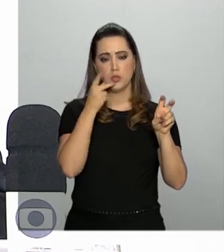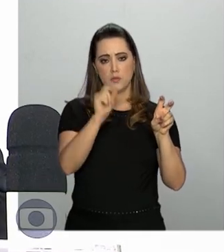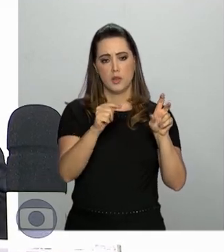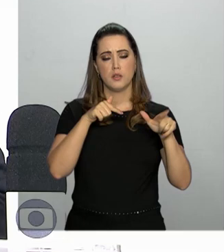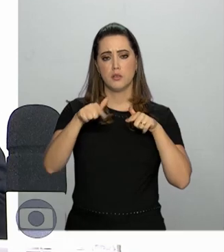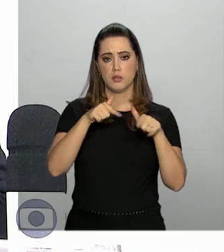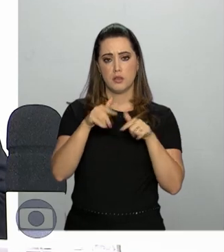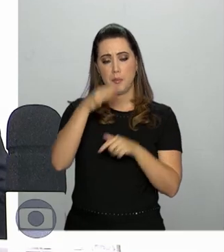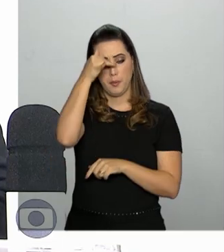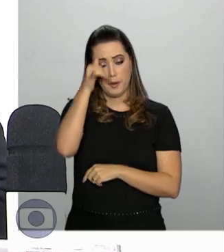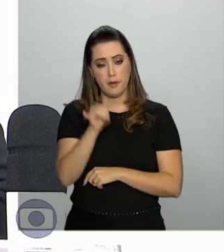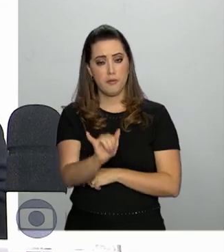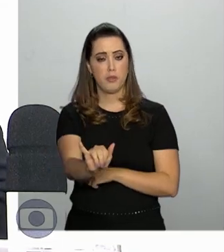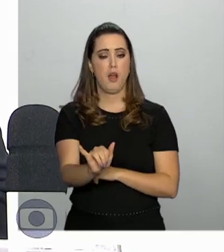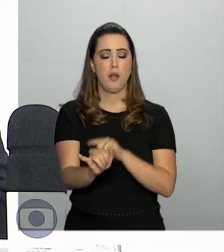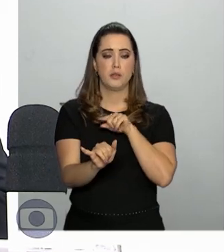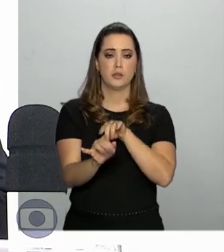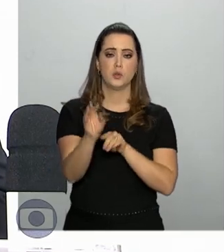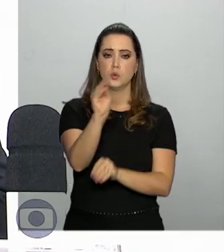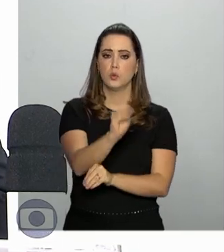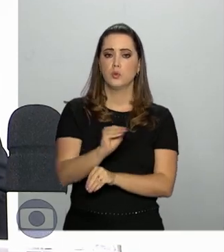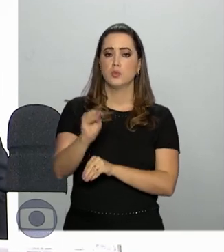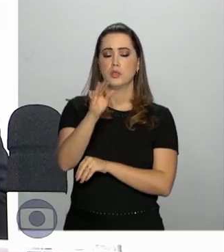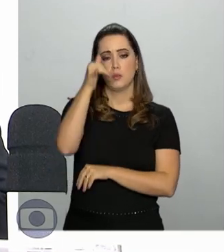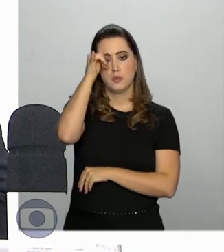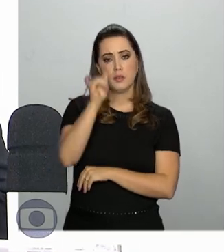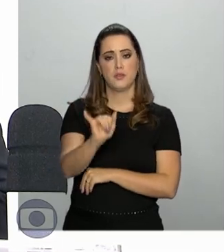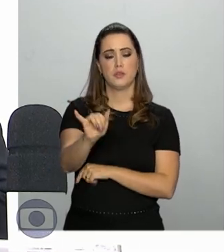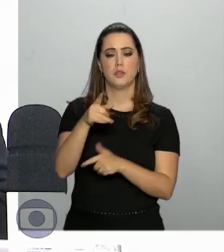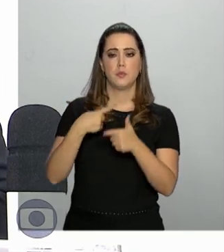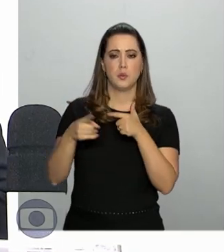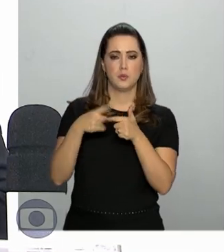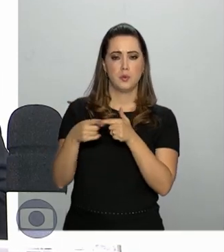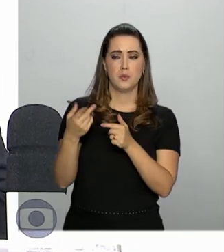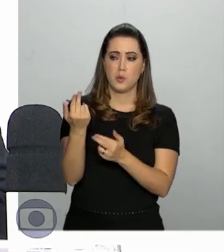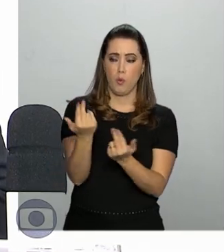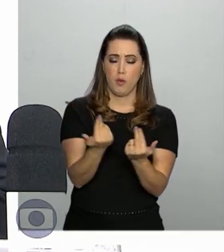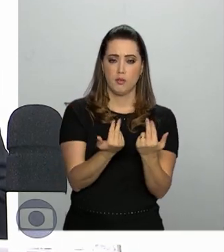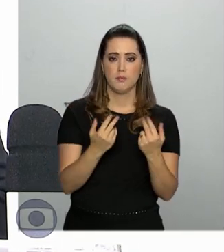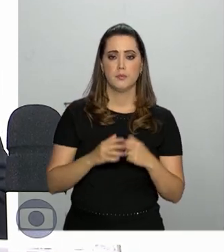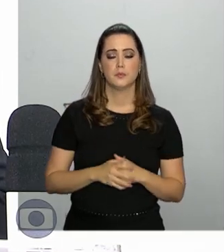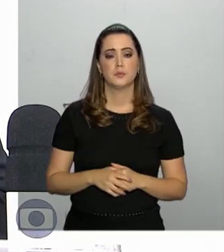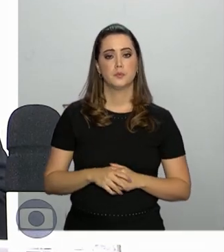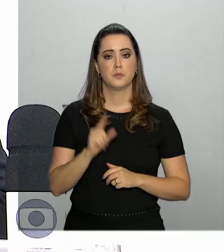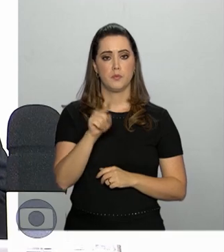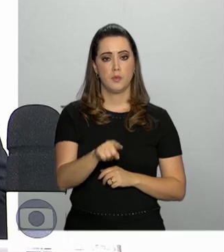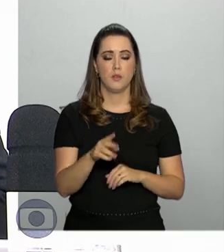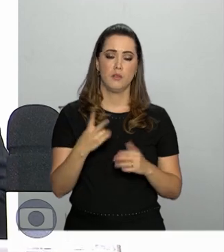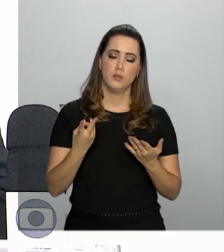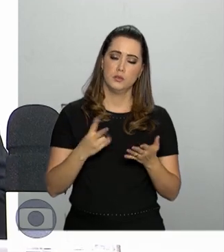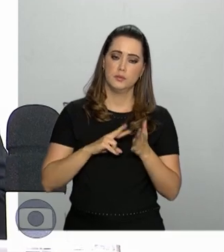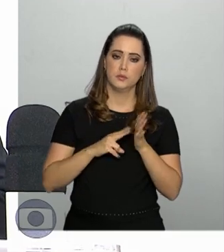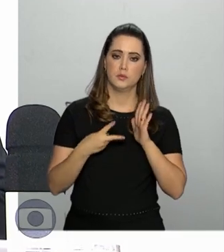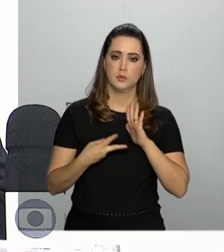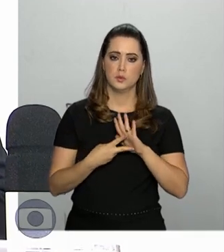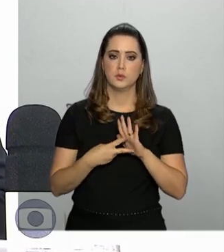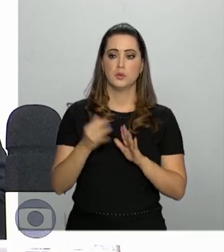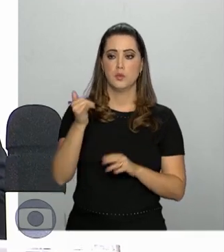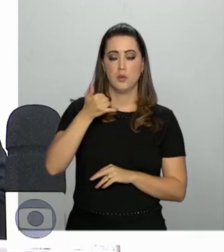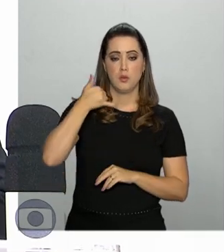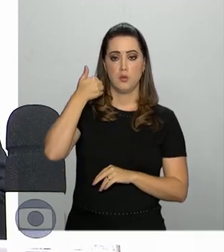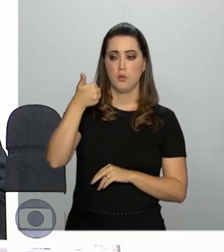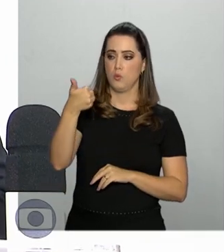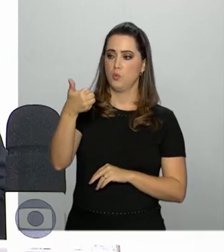ações preventivas, do cuidado para evitar situações semelhantes. Neste sentido, o DISC